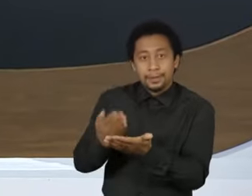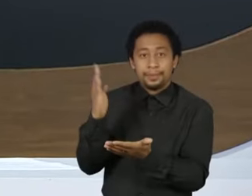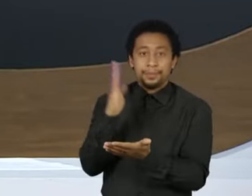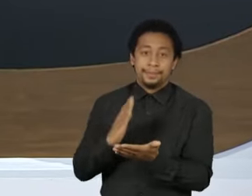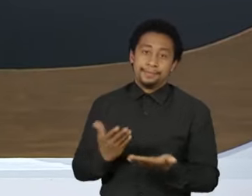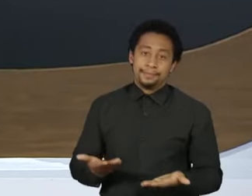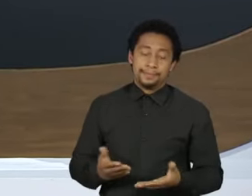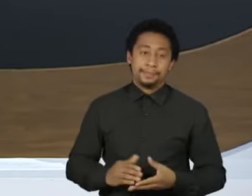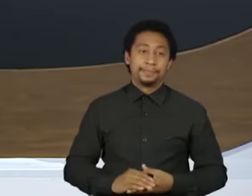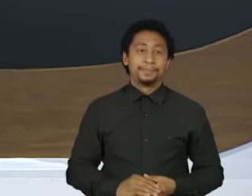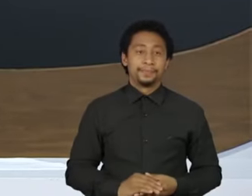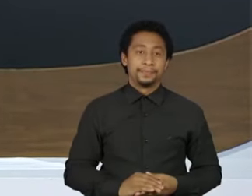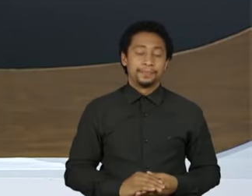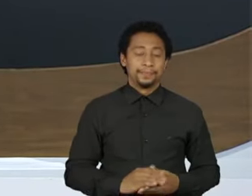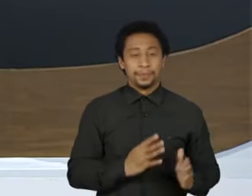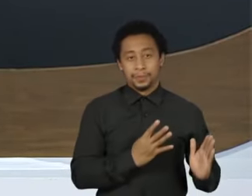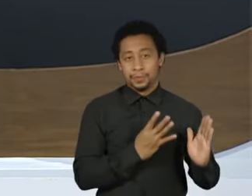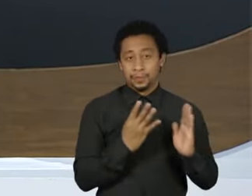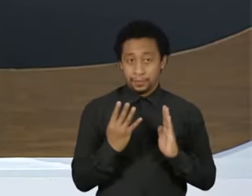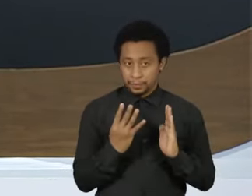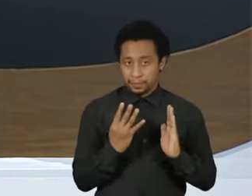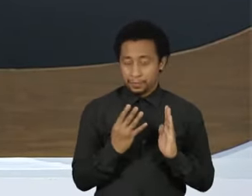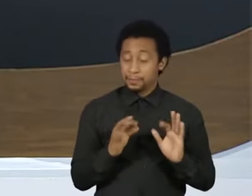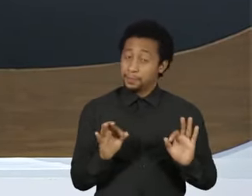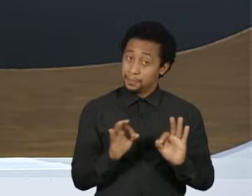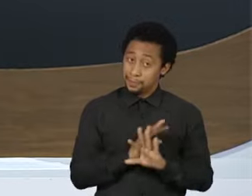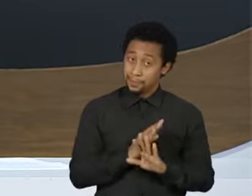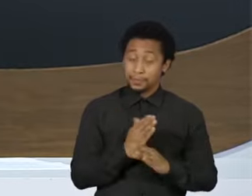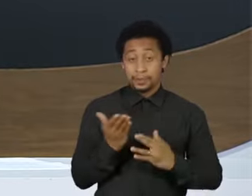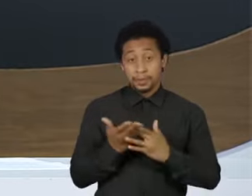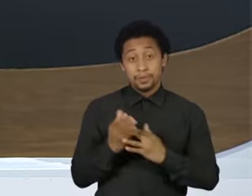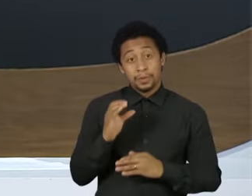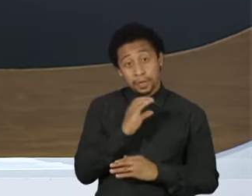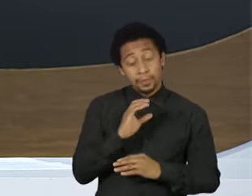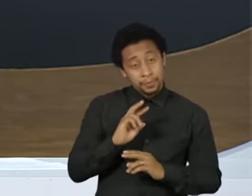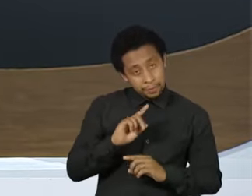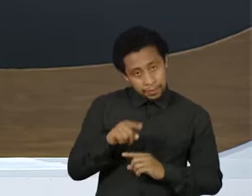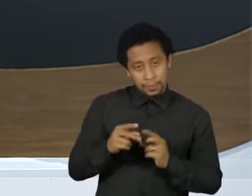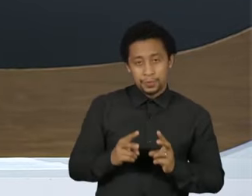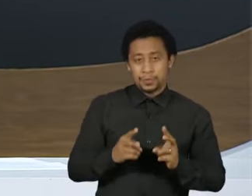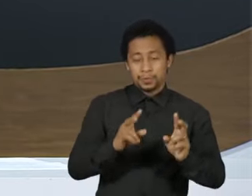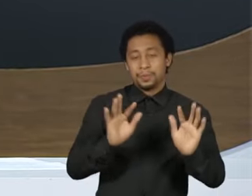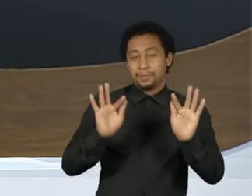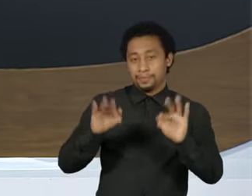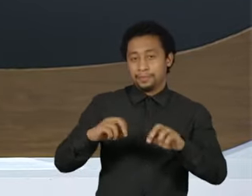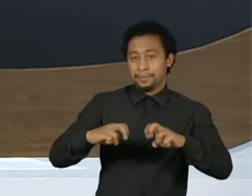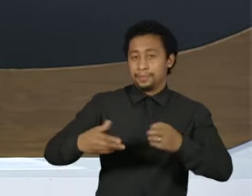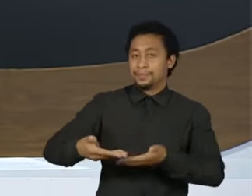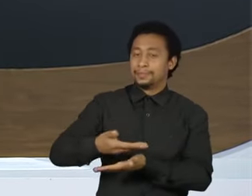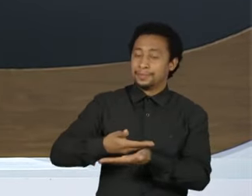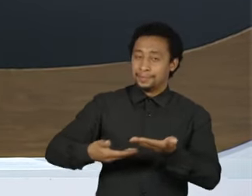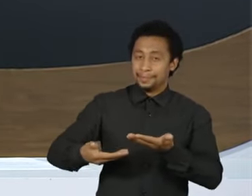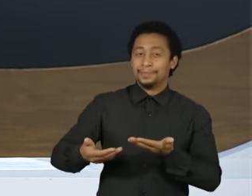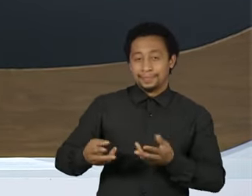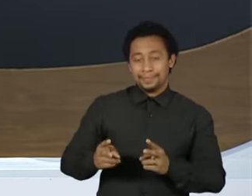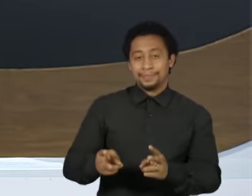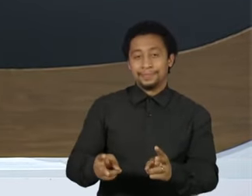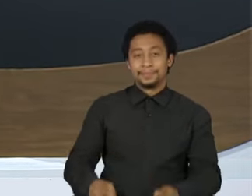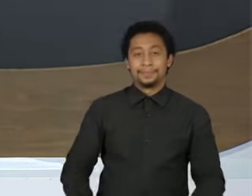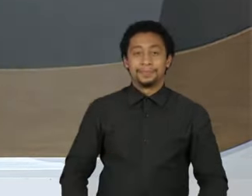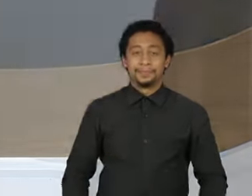isso, então, a gente fecha o nosso quarto bloco, vai para mais um breve intervalo e volta já já para o encerramento desse Roda Viva com o Paulo Artur.